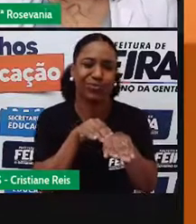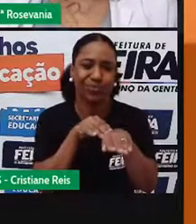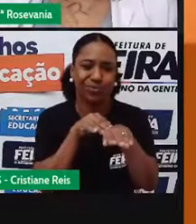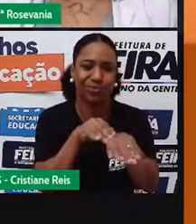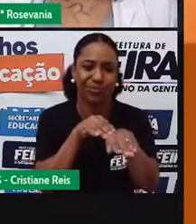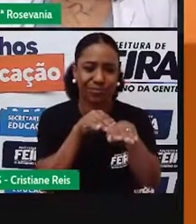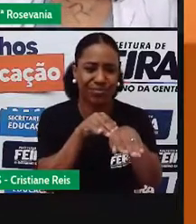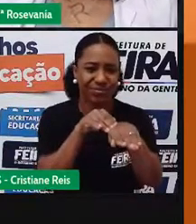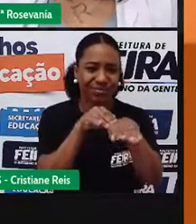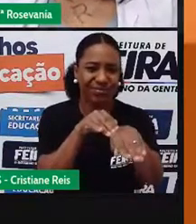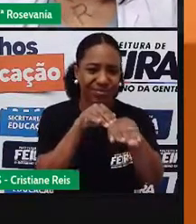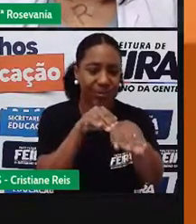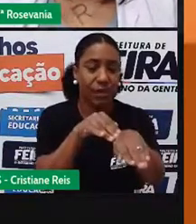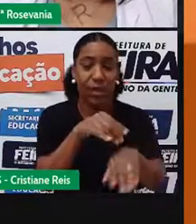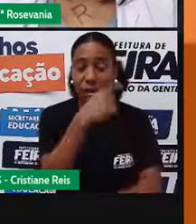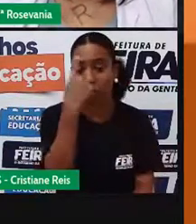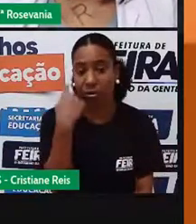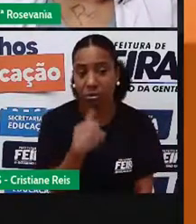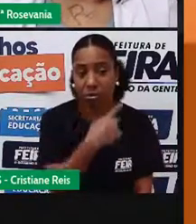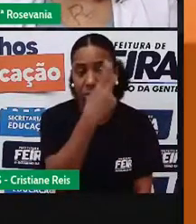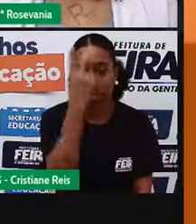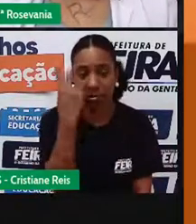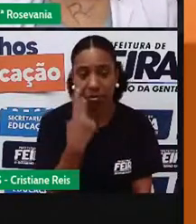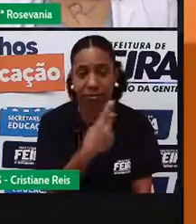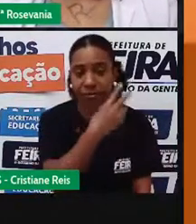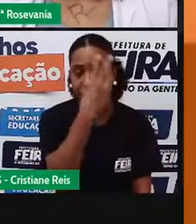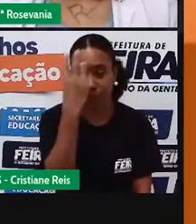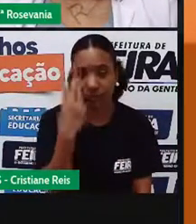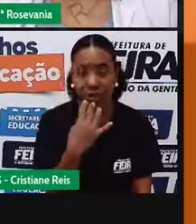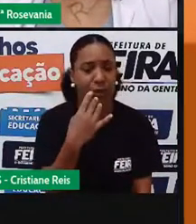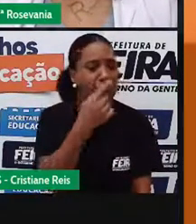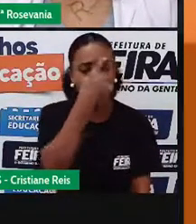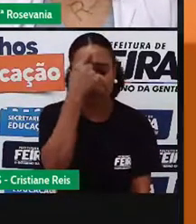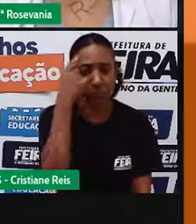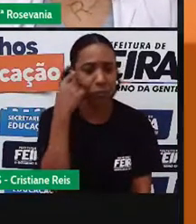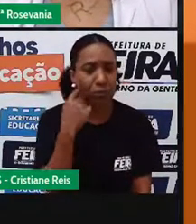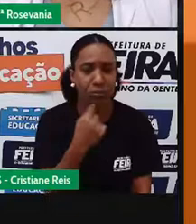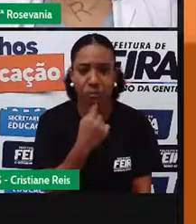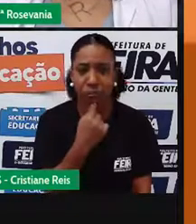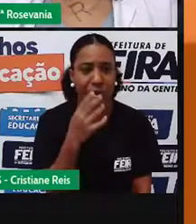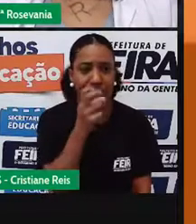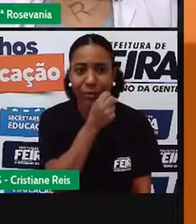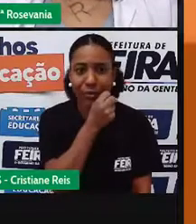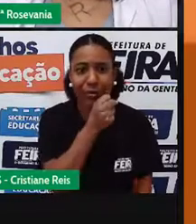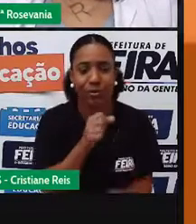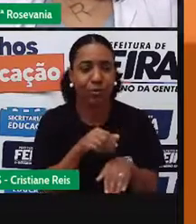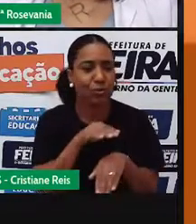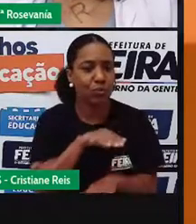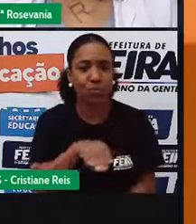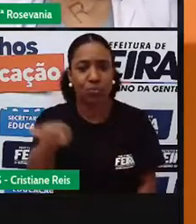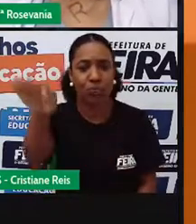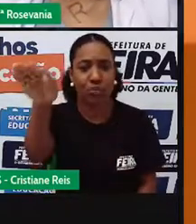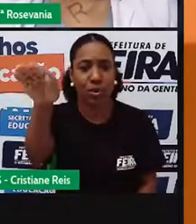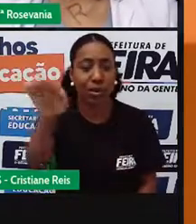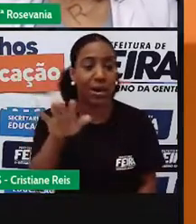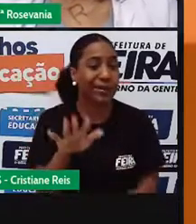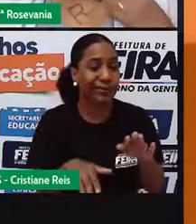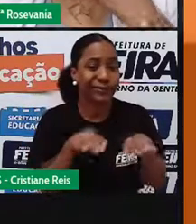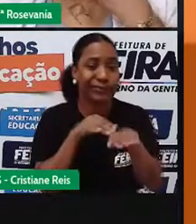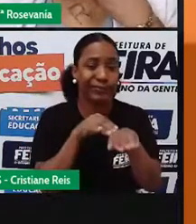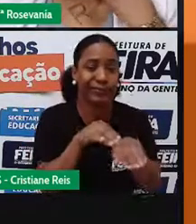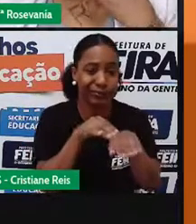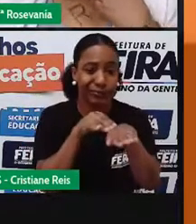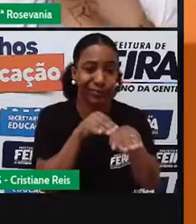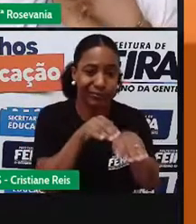o tempo que você faz ali, talvez, um percurso, né, de meia hora, você leva uma hora e tanto ali